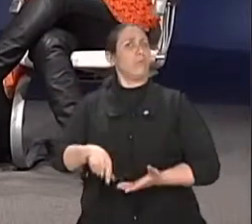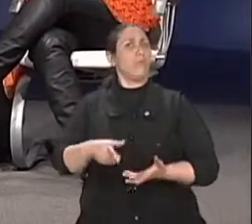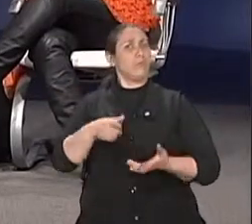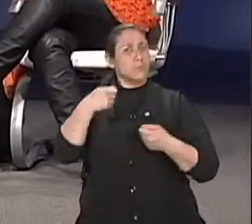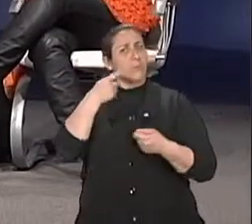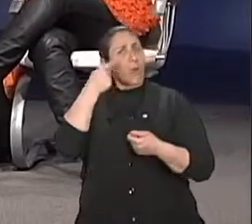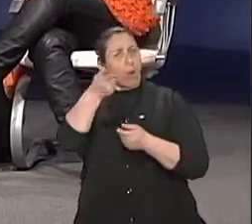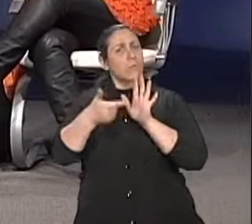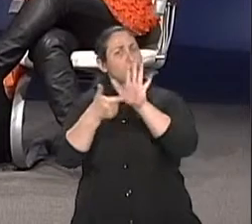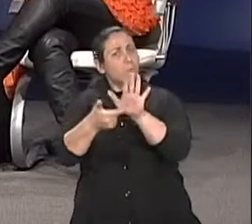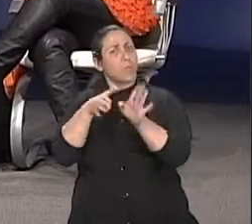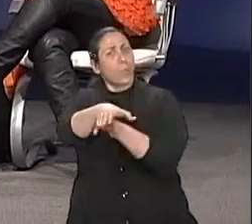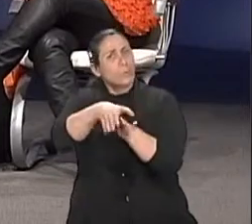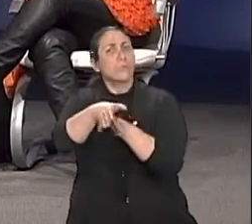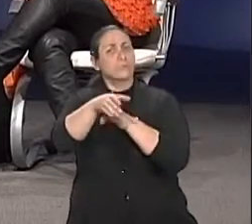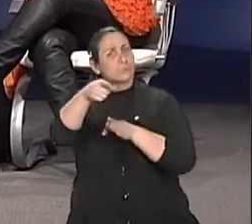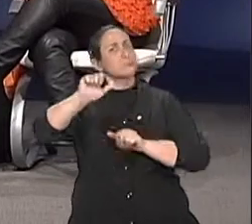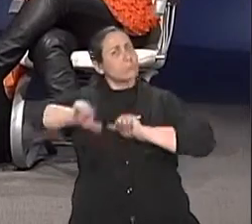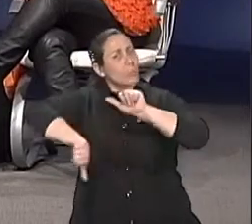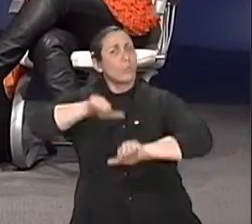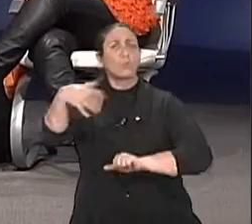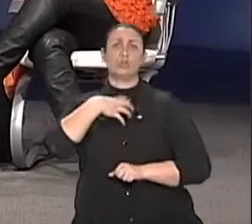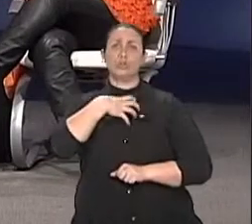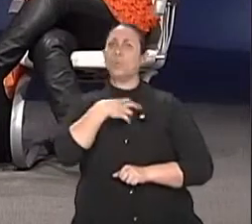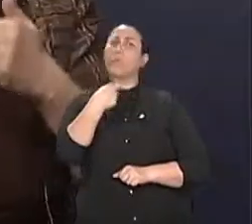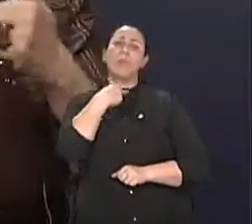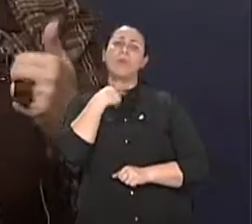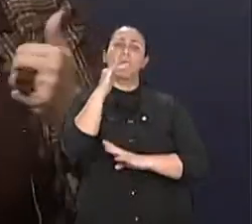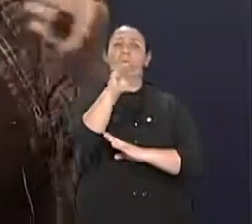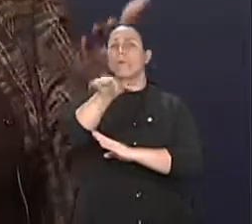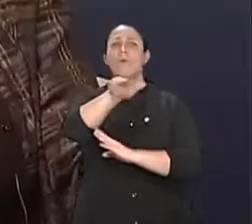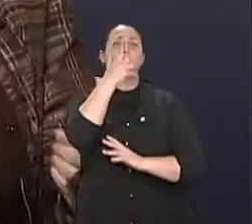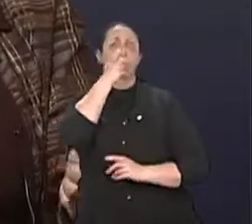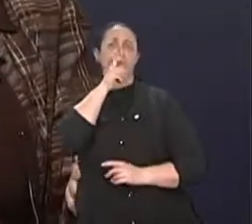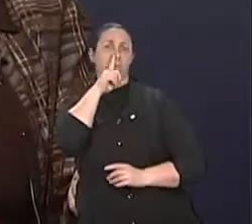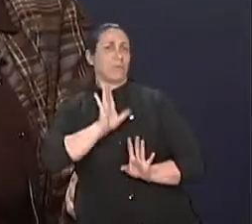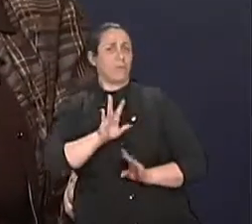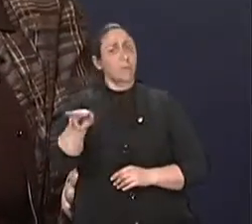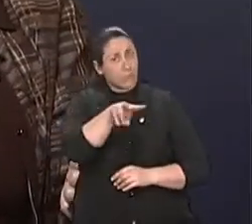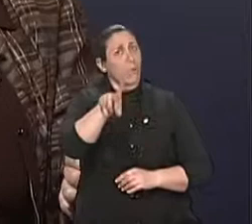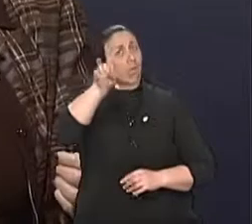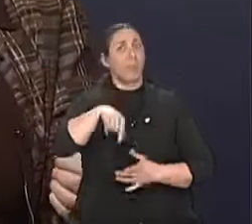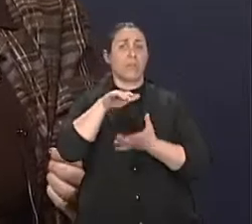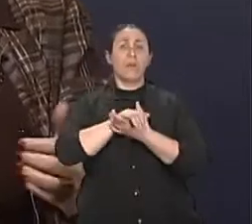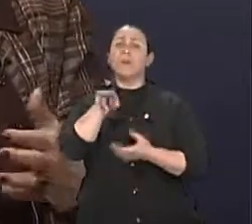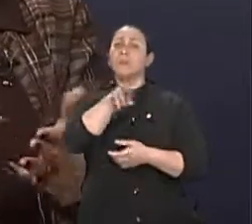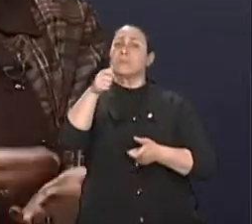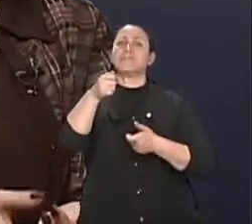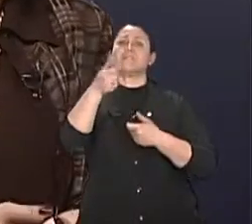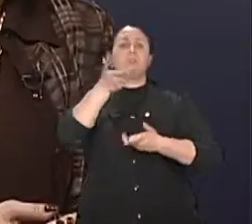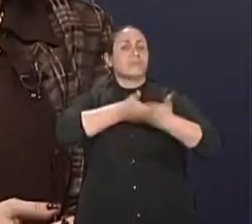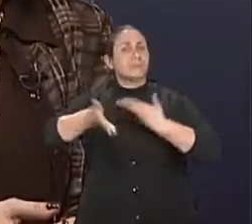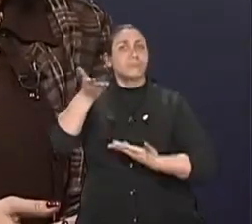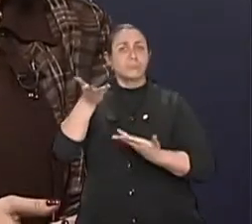igual. E aí as mágoas. Daí as mágoas. Daí a classe, não, mas eu tenho a capacidade disso. Bom, mas se tu tá